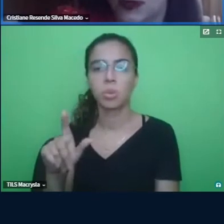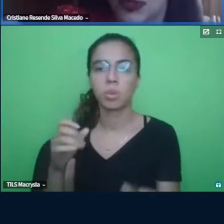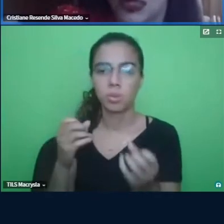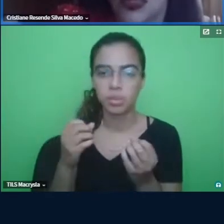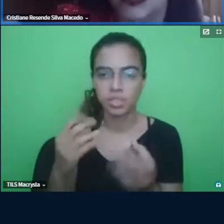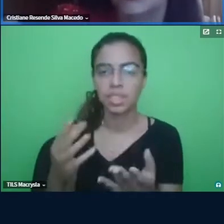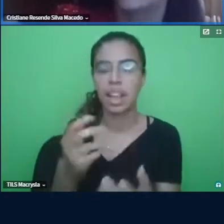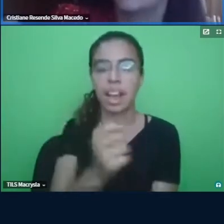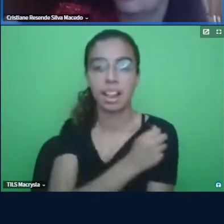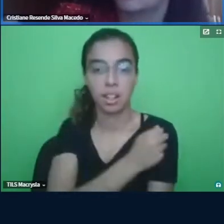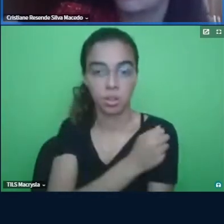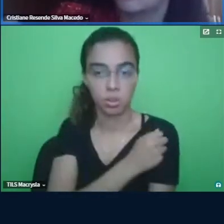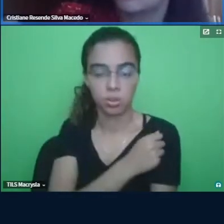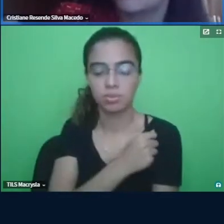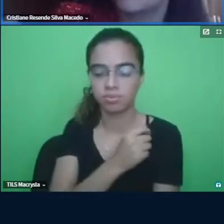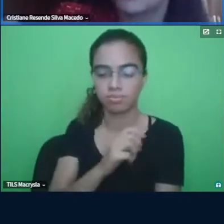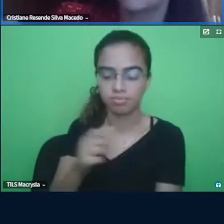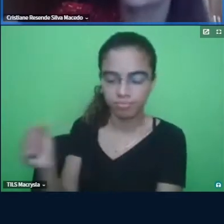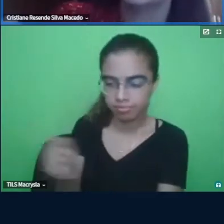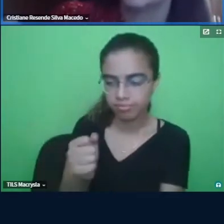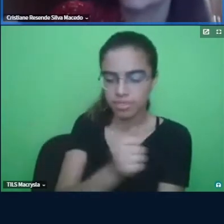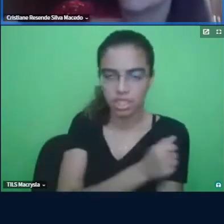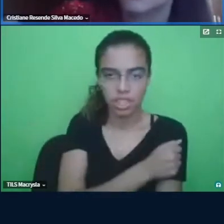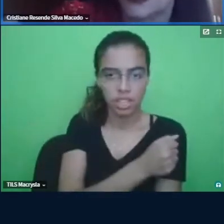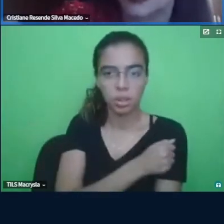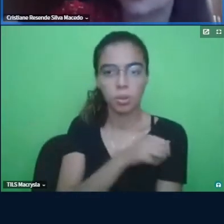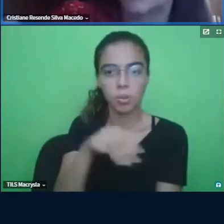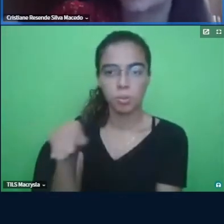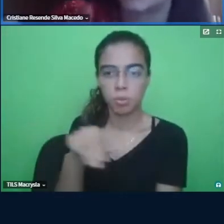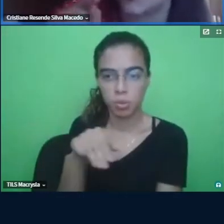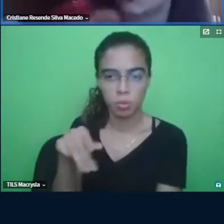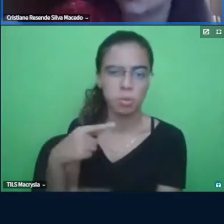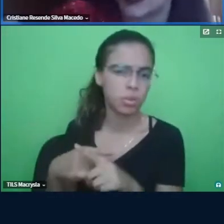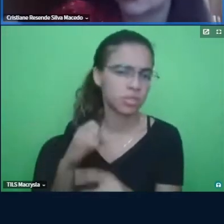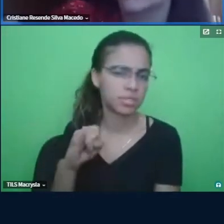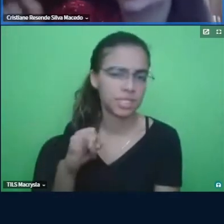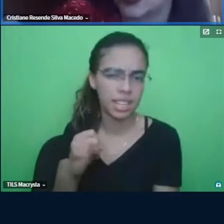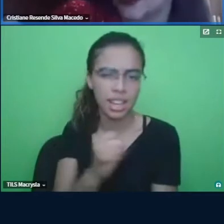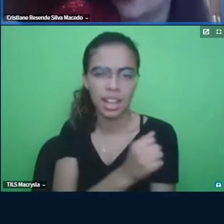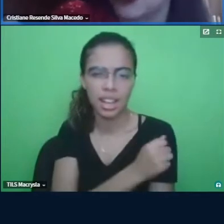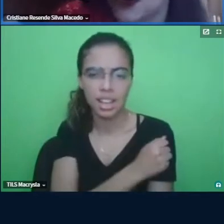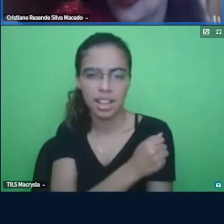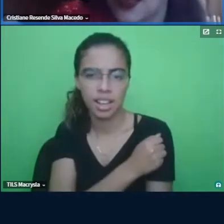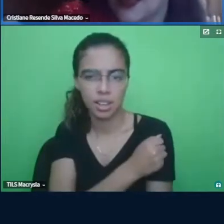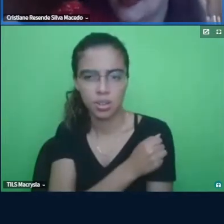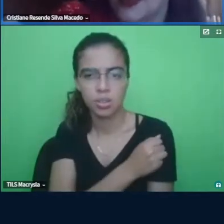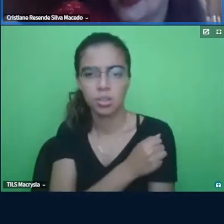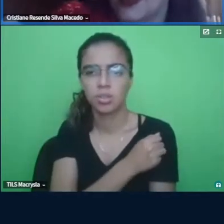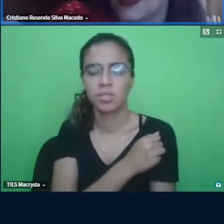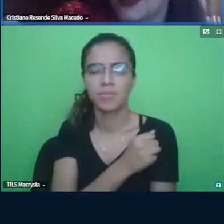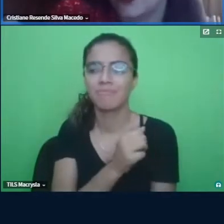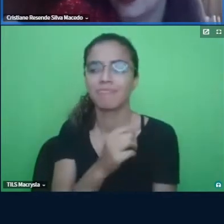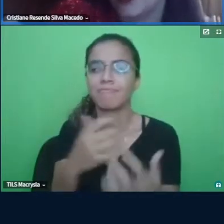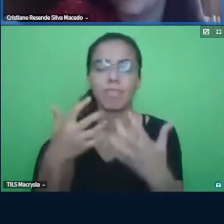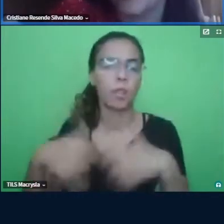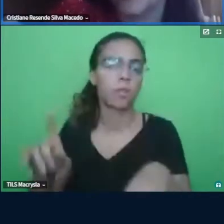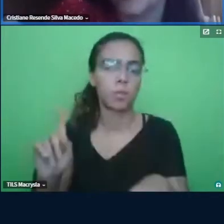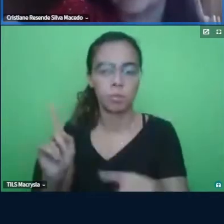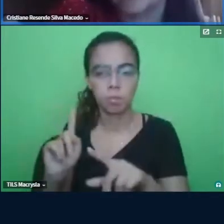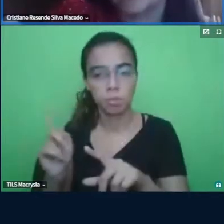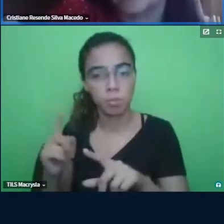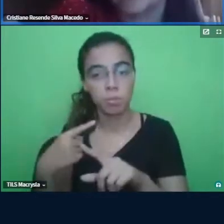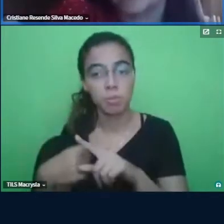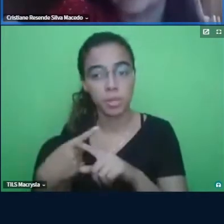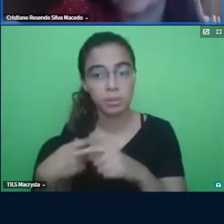para ser monitor. Se for um aluno, talvez não dê tão certo, porque tem o contexto de ter a professora lá. E aí,